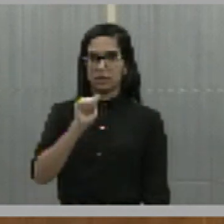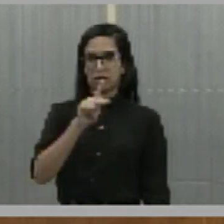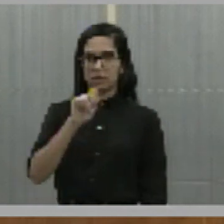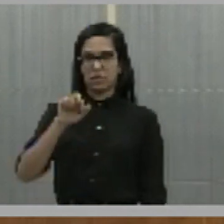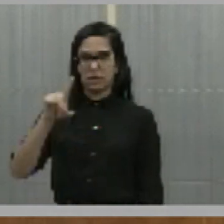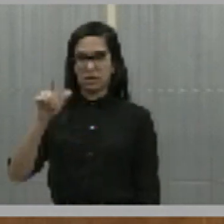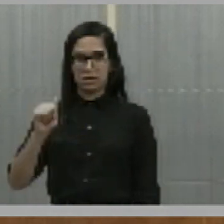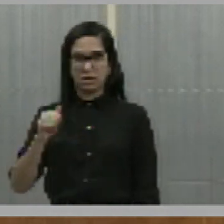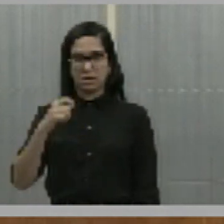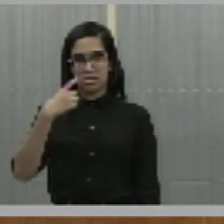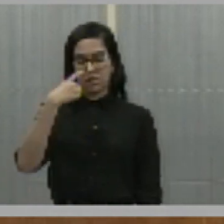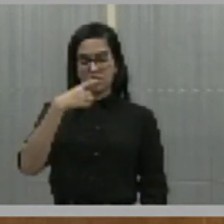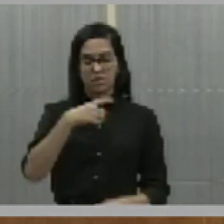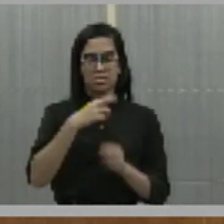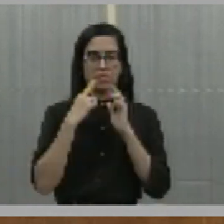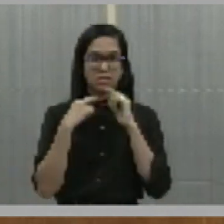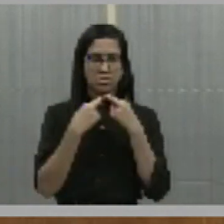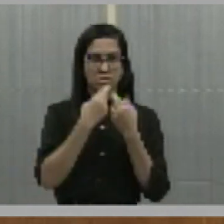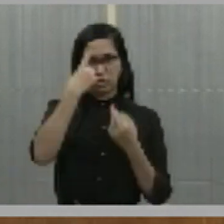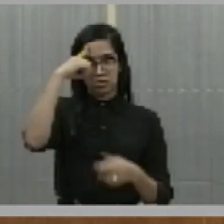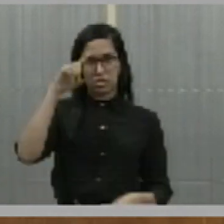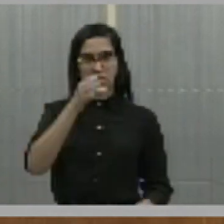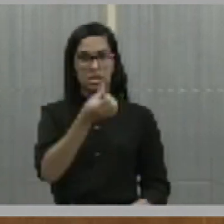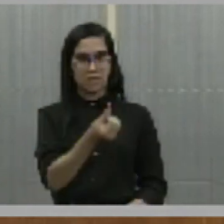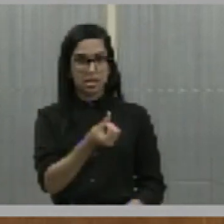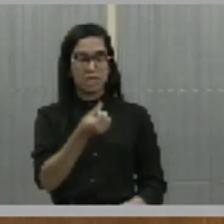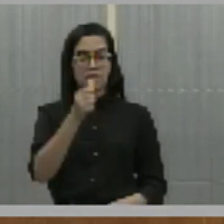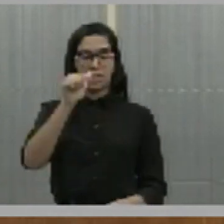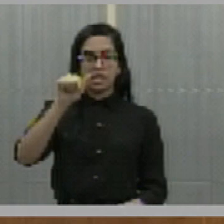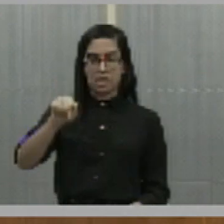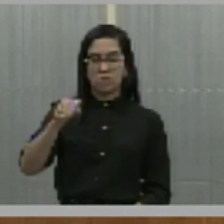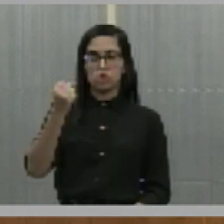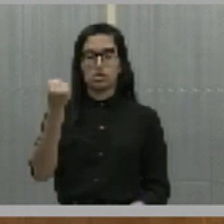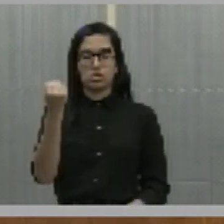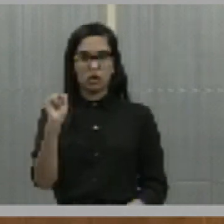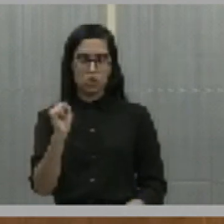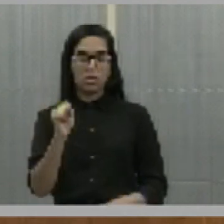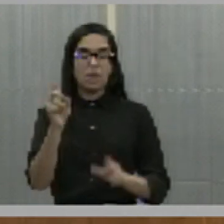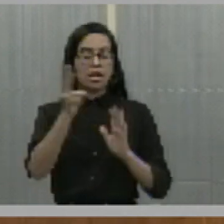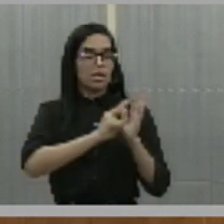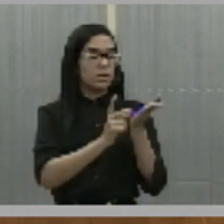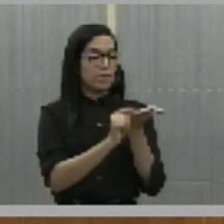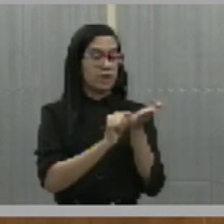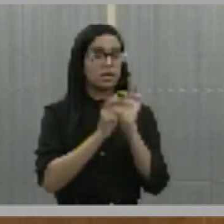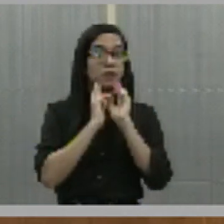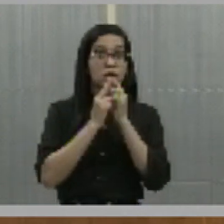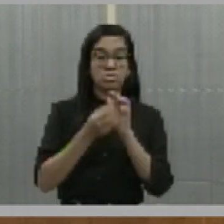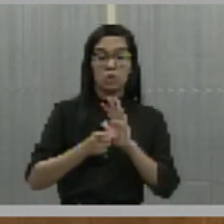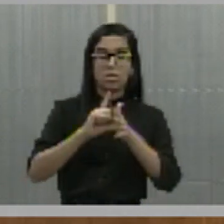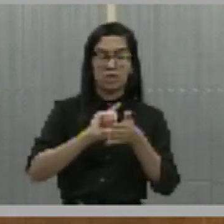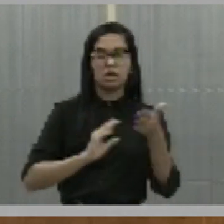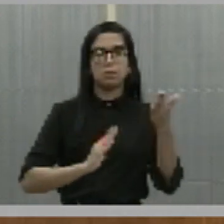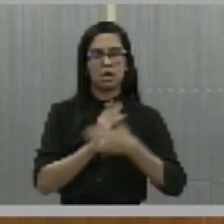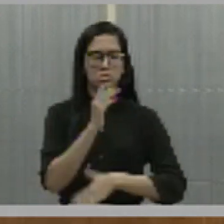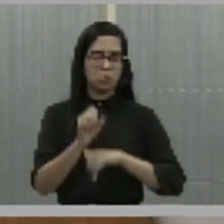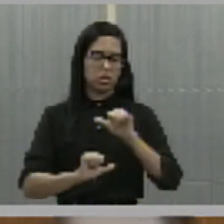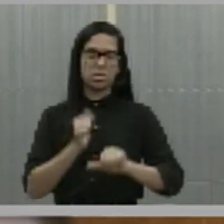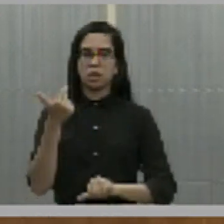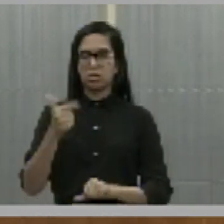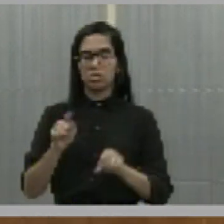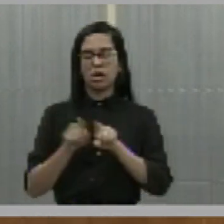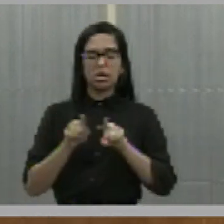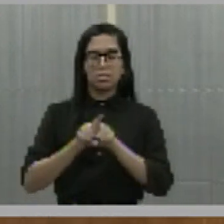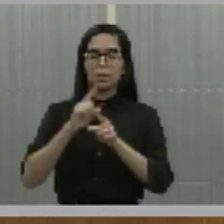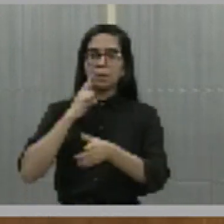dias 6, 7 e 8 do mês em curso. Pequeno expediente. Constitui o litrodato da sessão anterior, que foi aprovado sem retificação, além das seguintes matérias. Uma